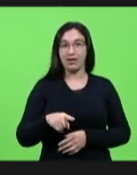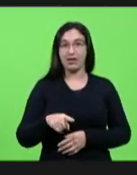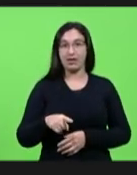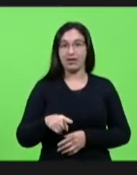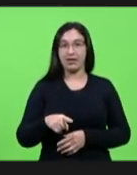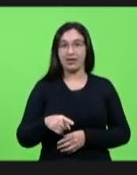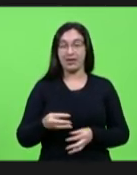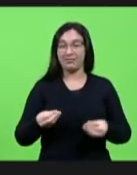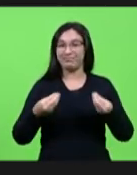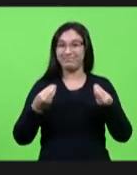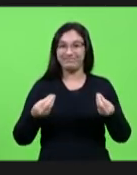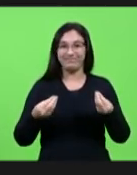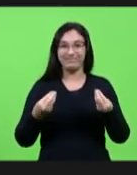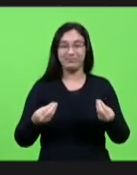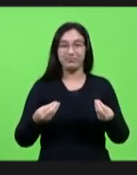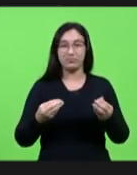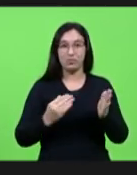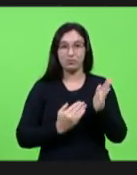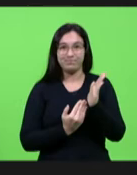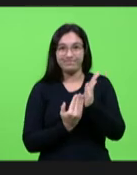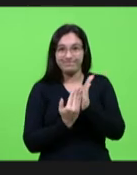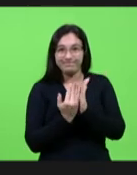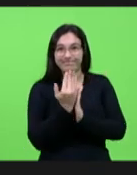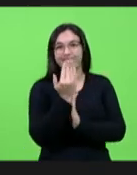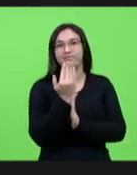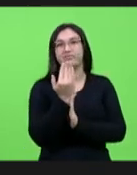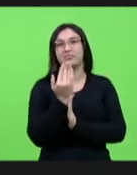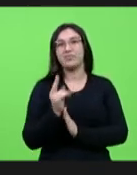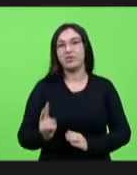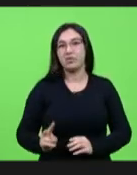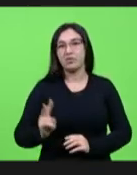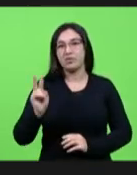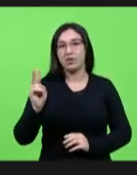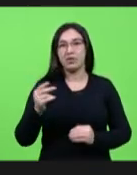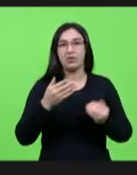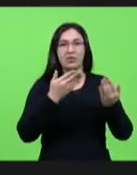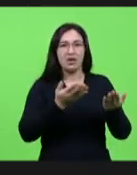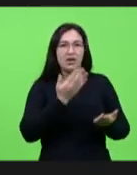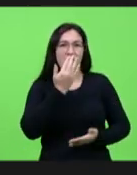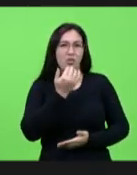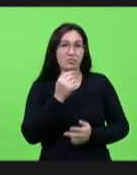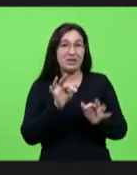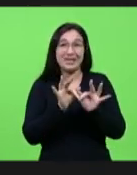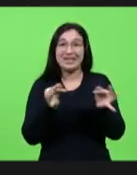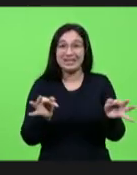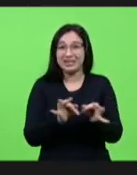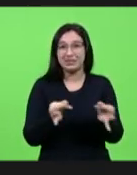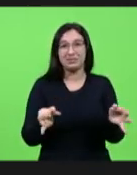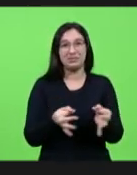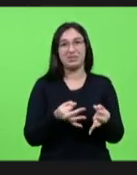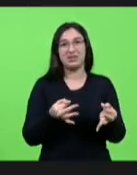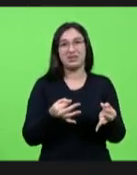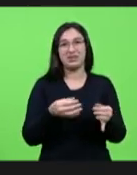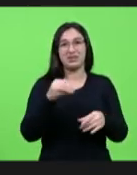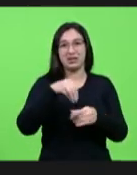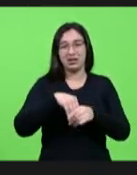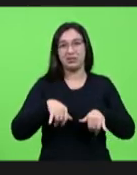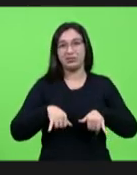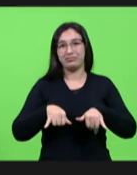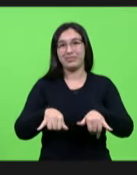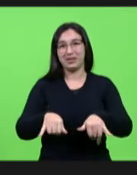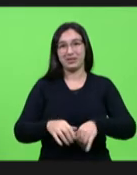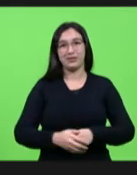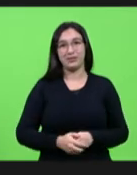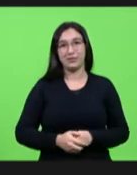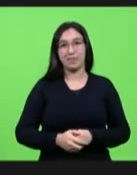estarrecedor o aumento do preço das coisas mais simples que tem nos supermercados e